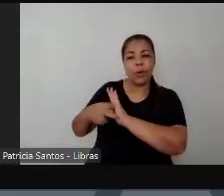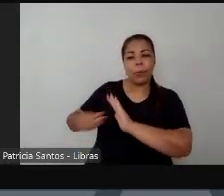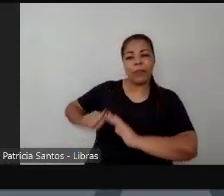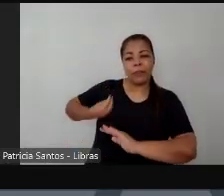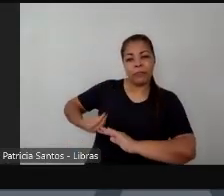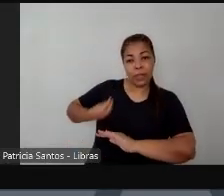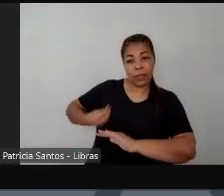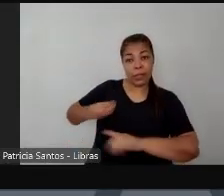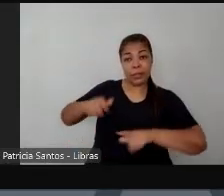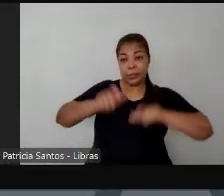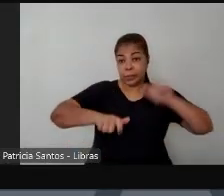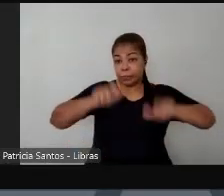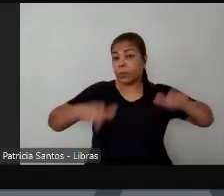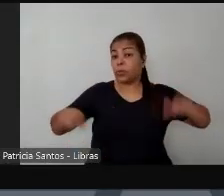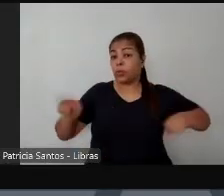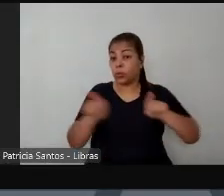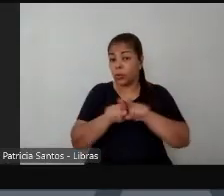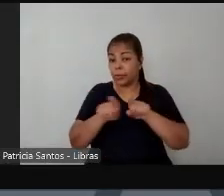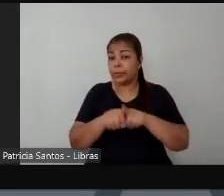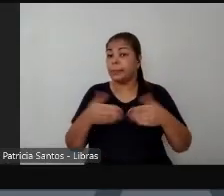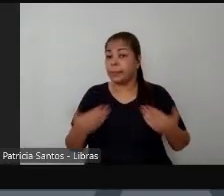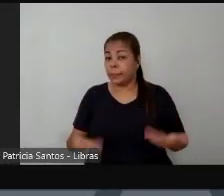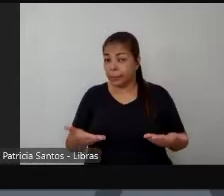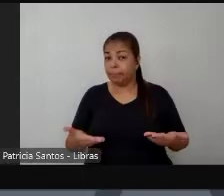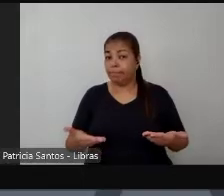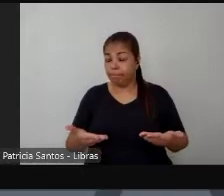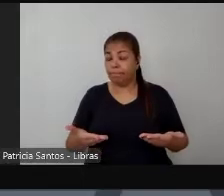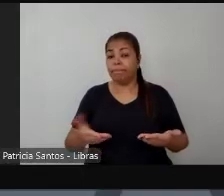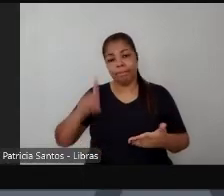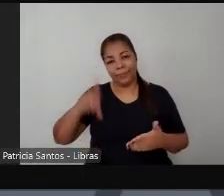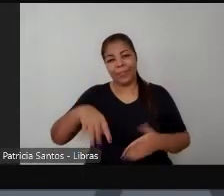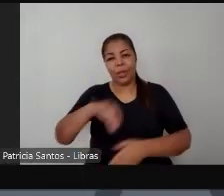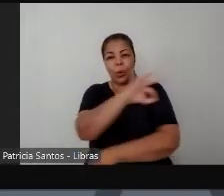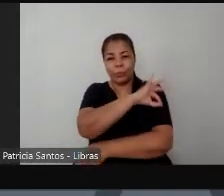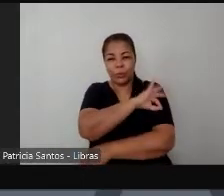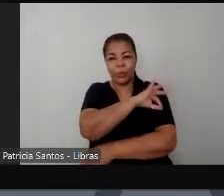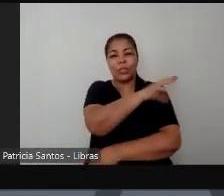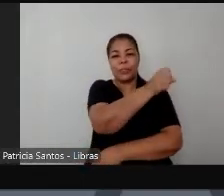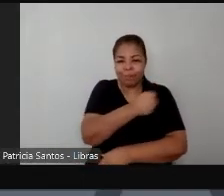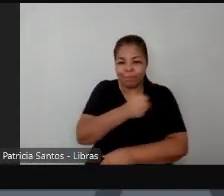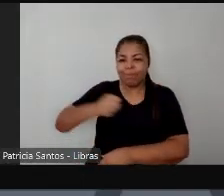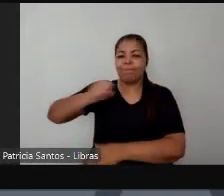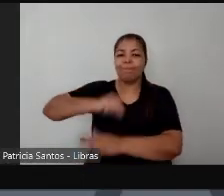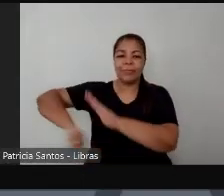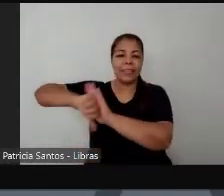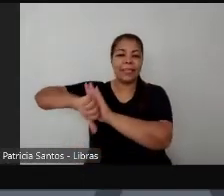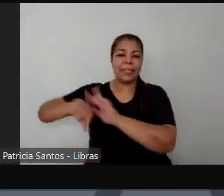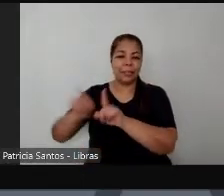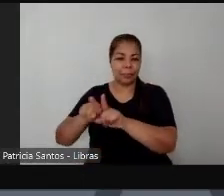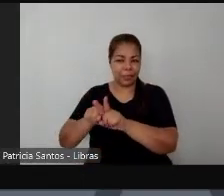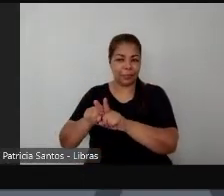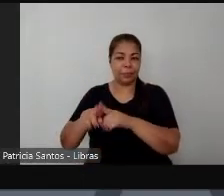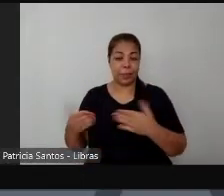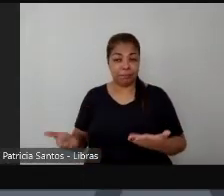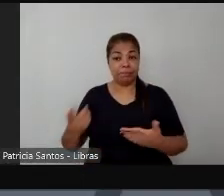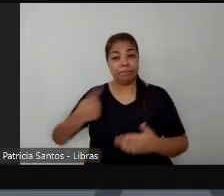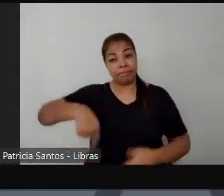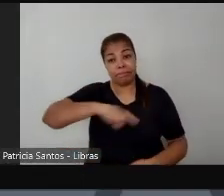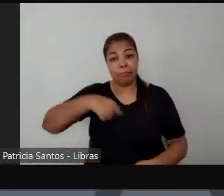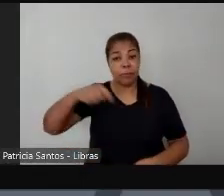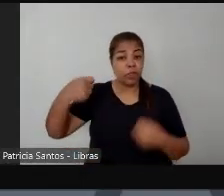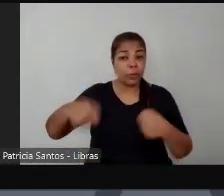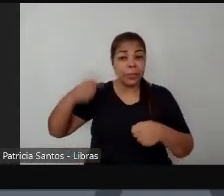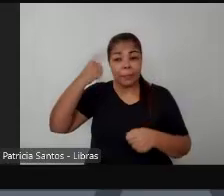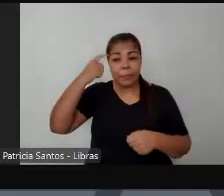polícia para a cena do crime reduzir homicídios reduzir letalidade policial e pensar o crime de uma forma mais